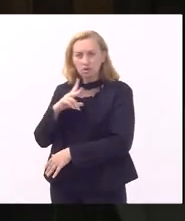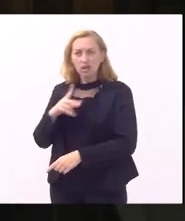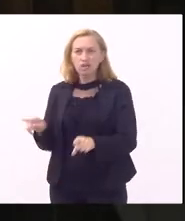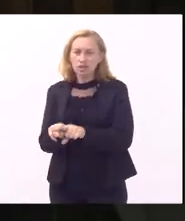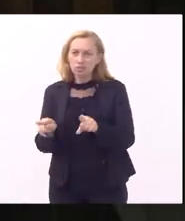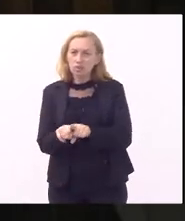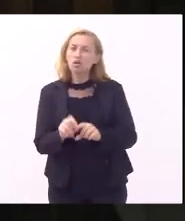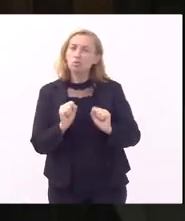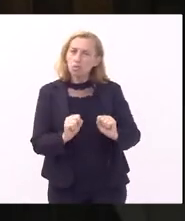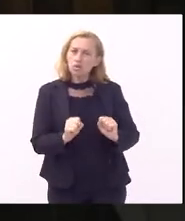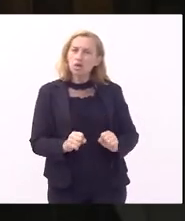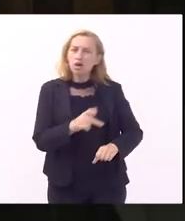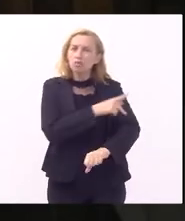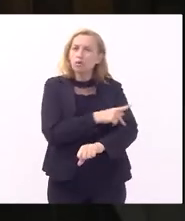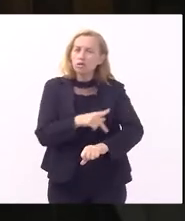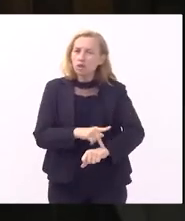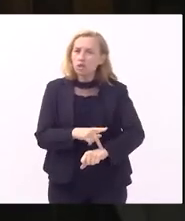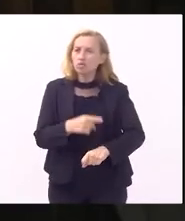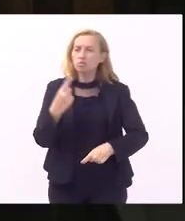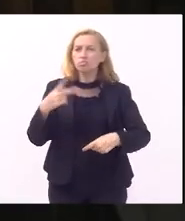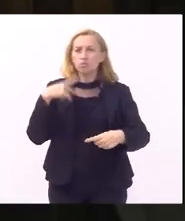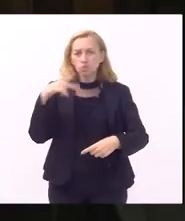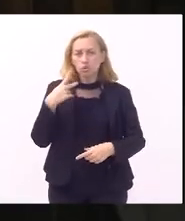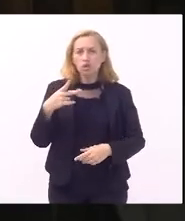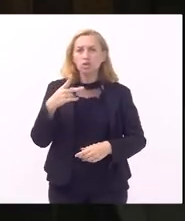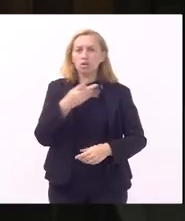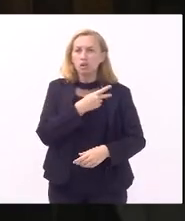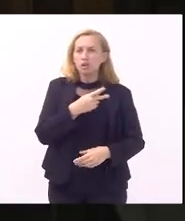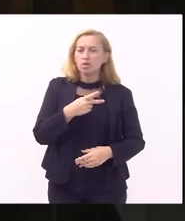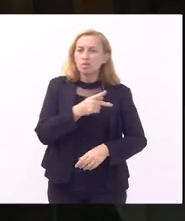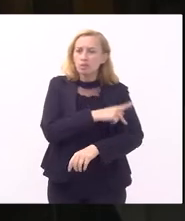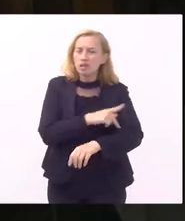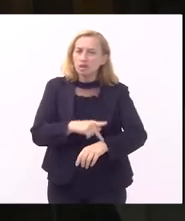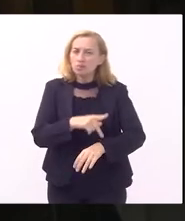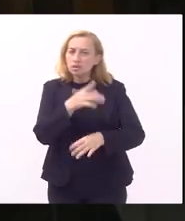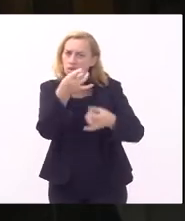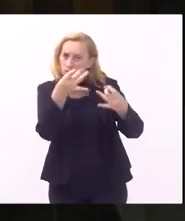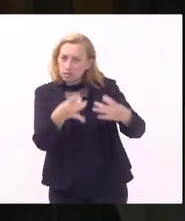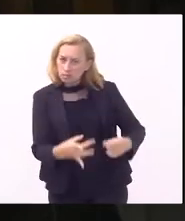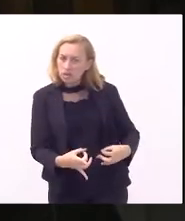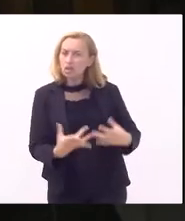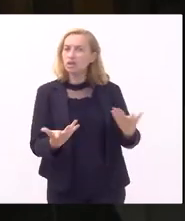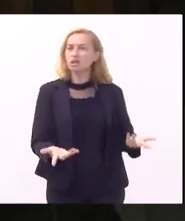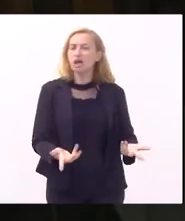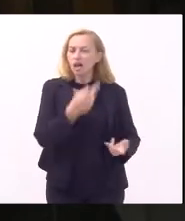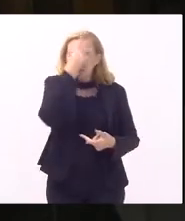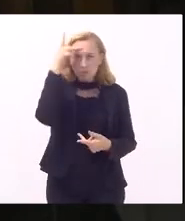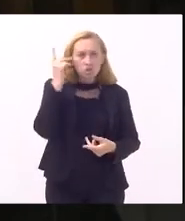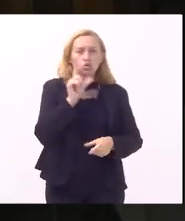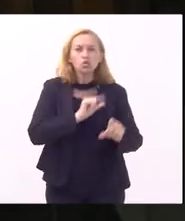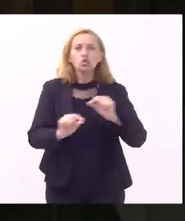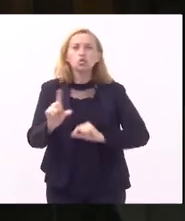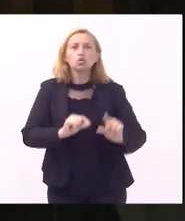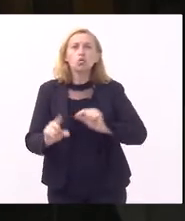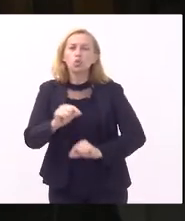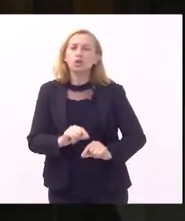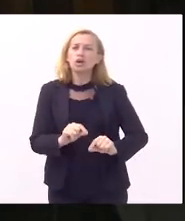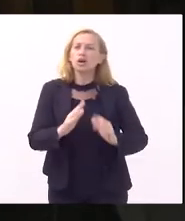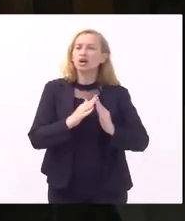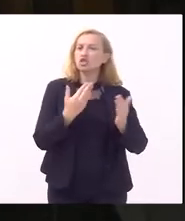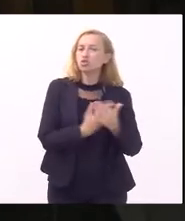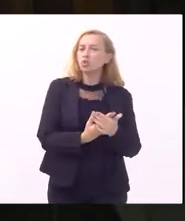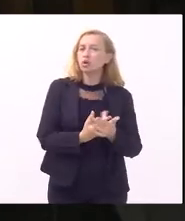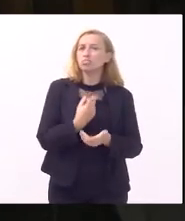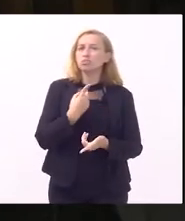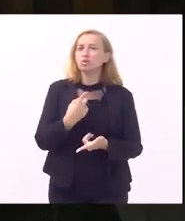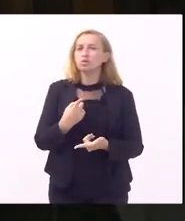projetos político-pedagógicos que sejam bem definidos e que as pessoas escolham essas escolas por adesão